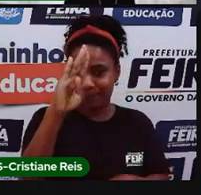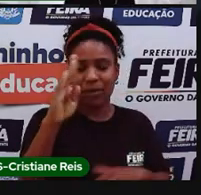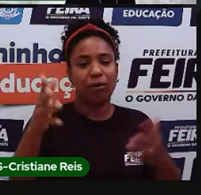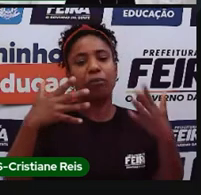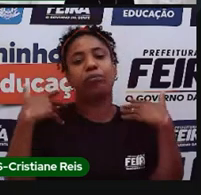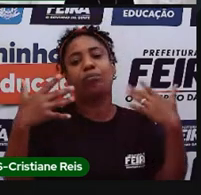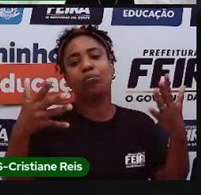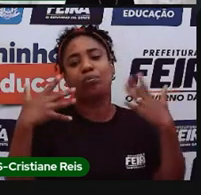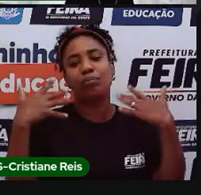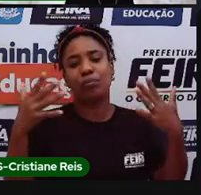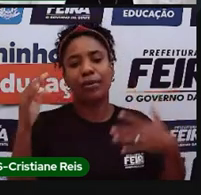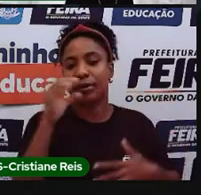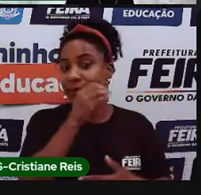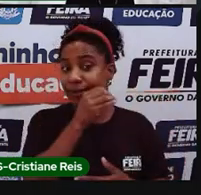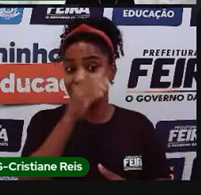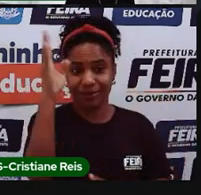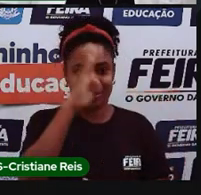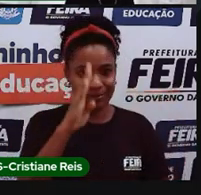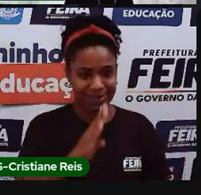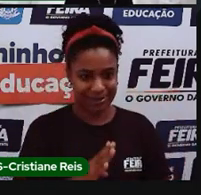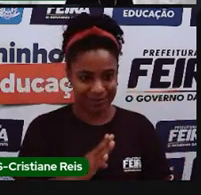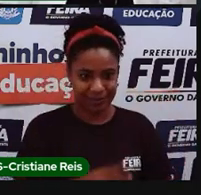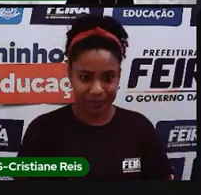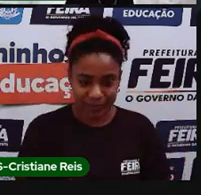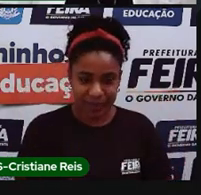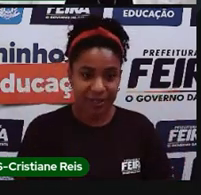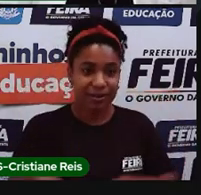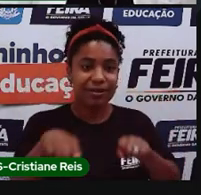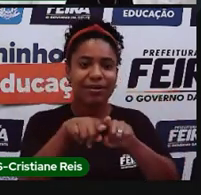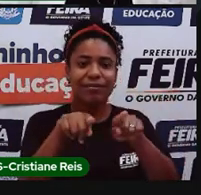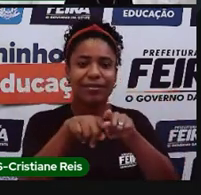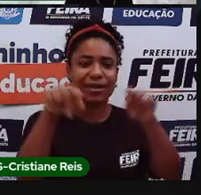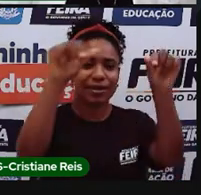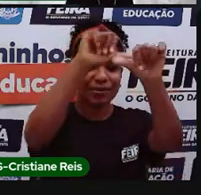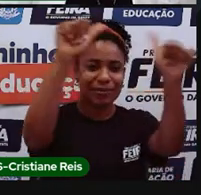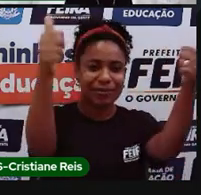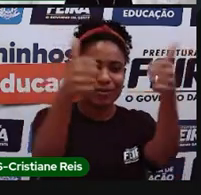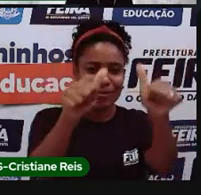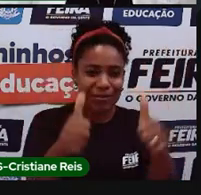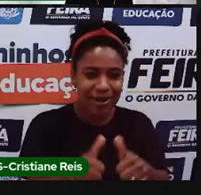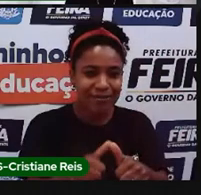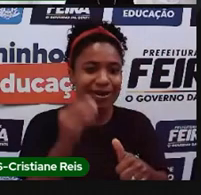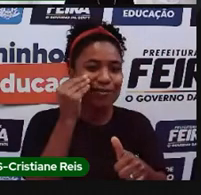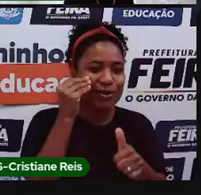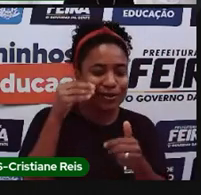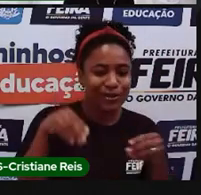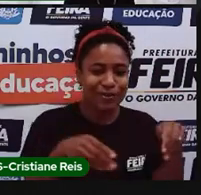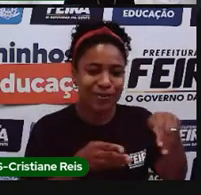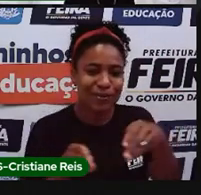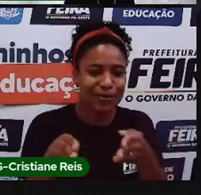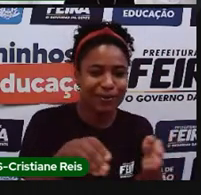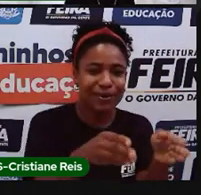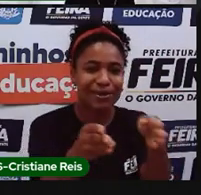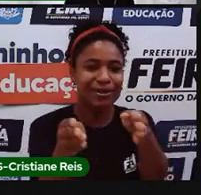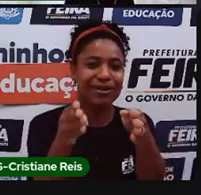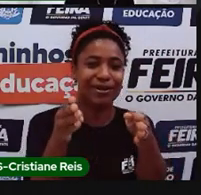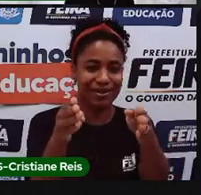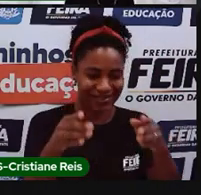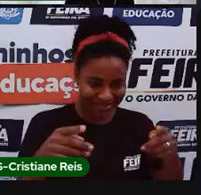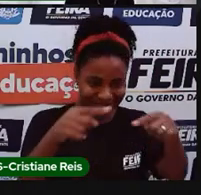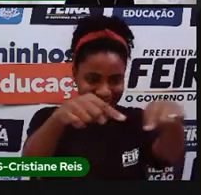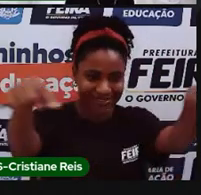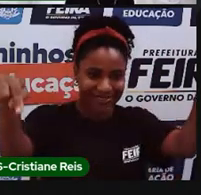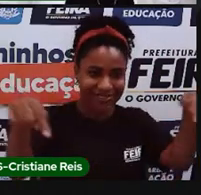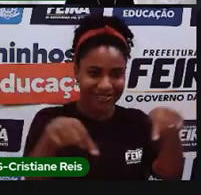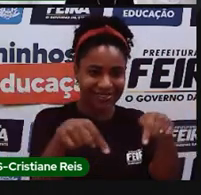O mapa hidrográfico, que a gente sabe que vai mostrar os rios e as bacias que cortam. Então, a gente tem aqui um